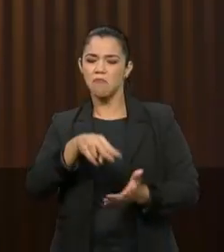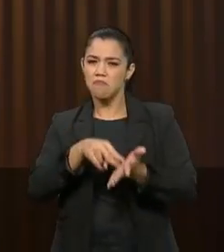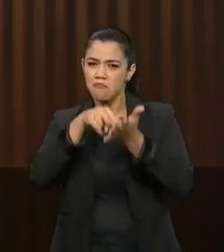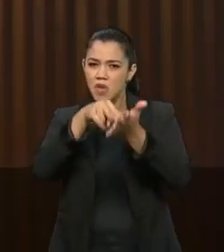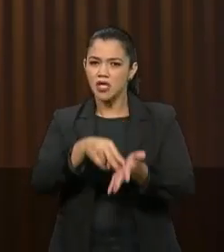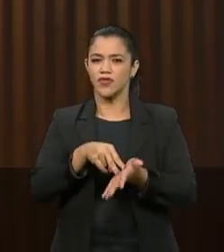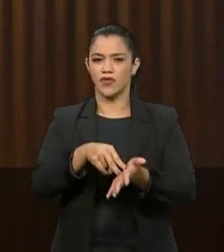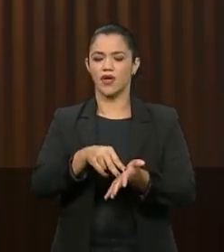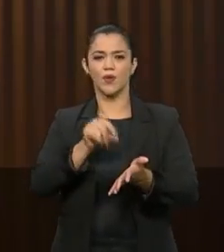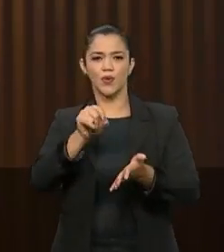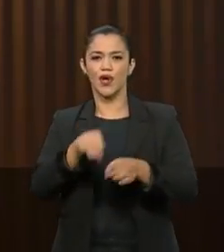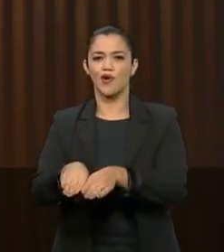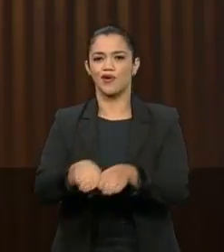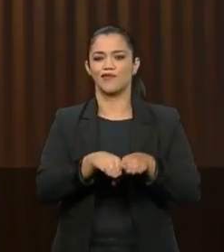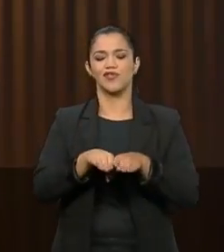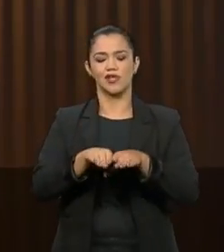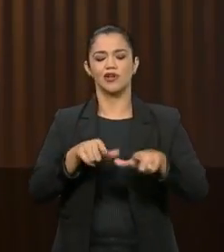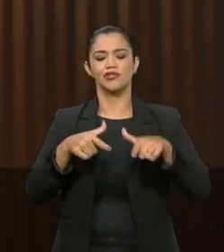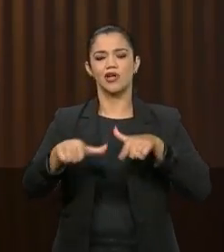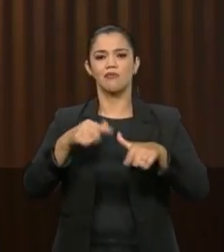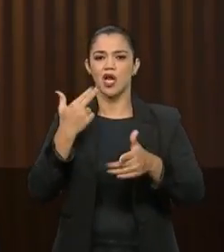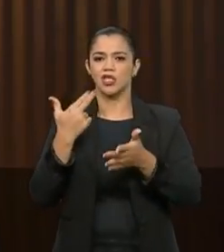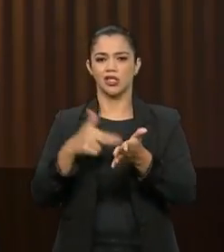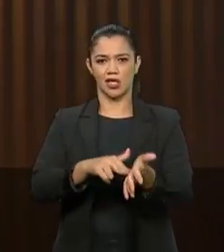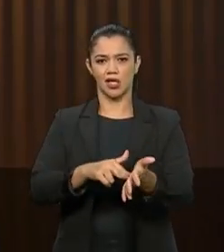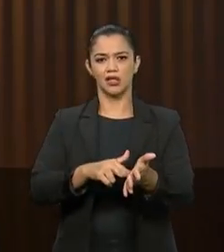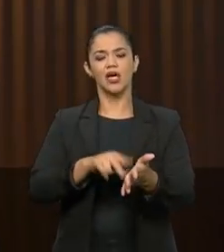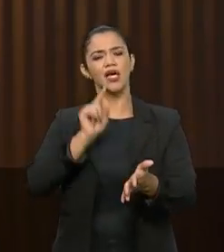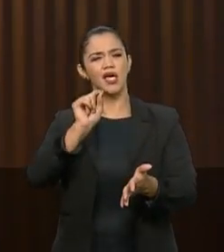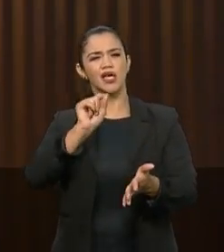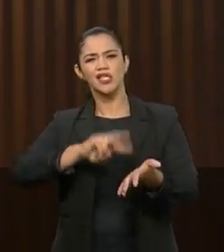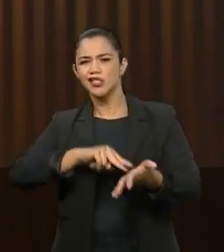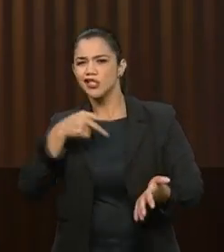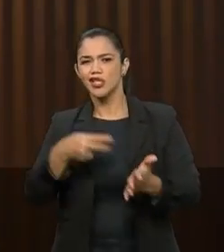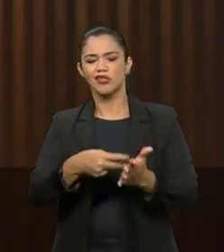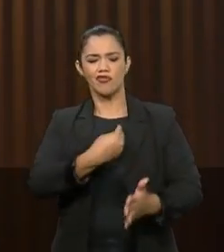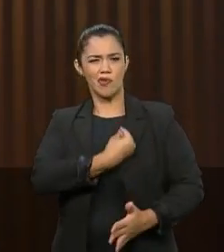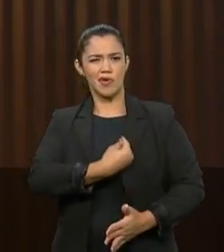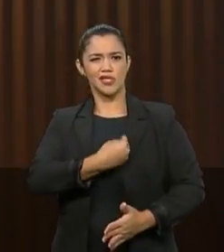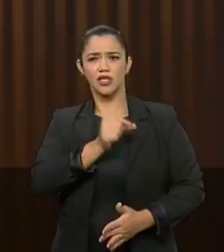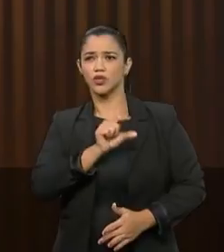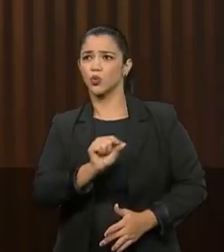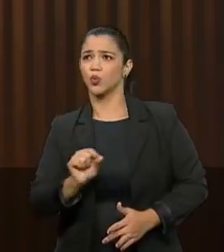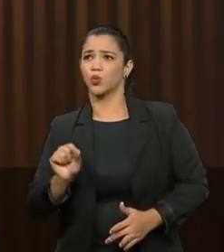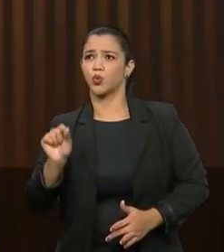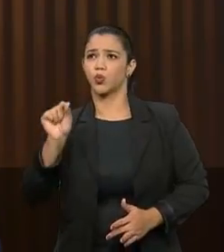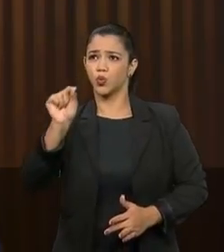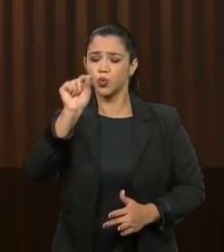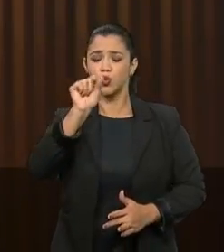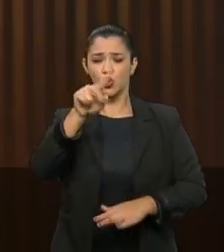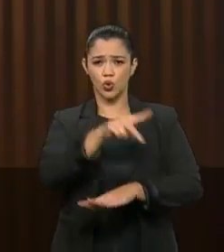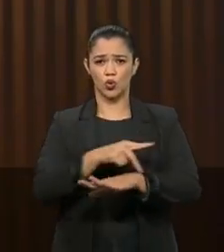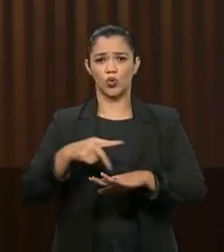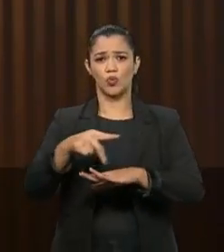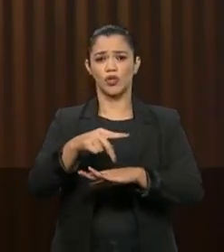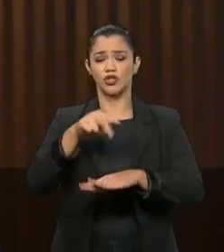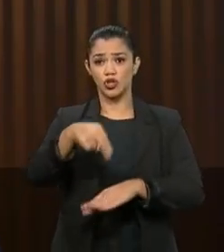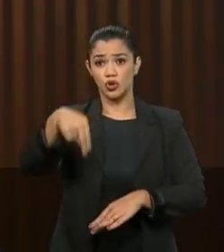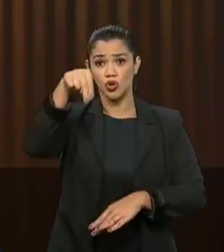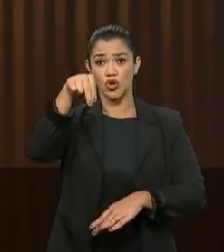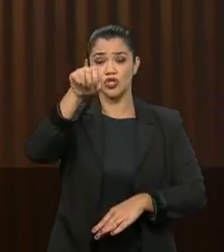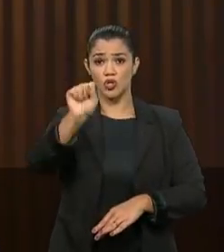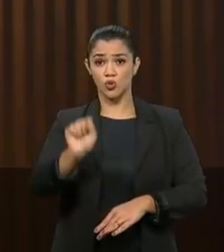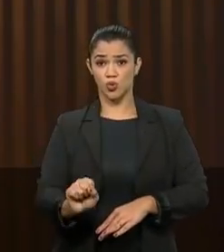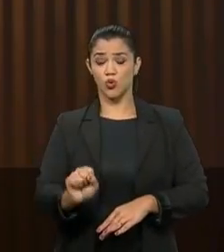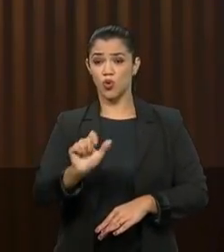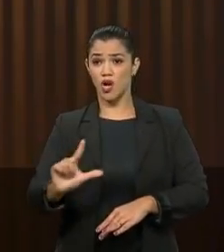manter a universalização dos serviços postais, que significa estar presente em todos os recantos do país, de norte a